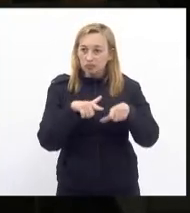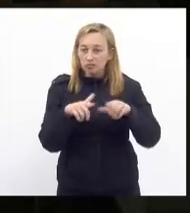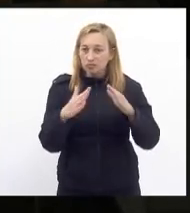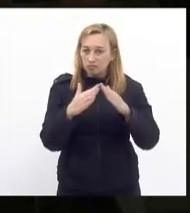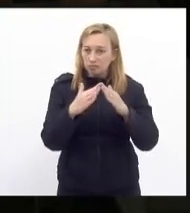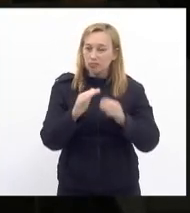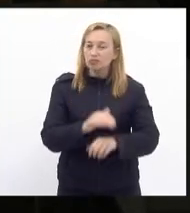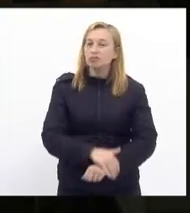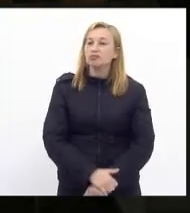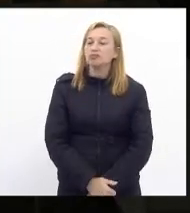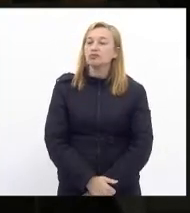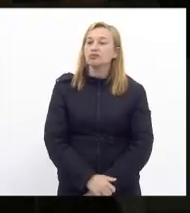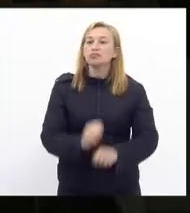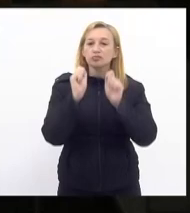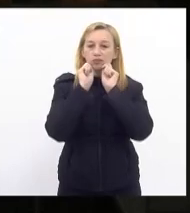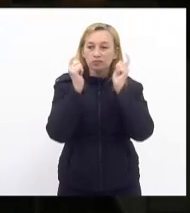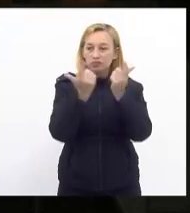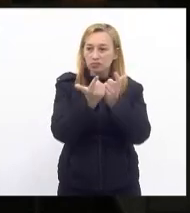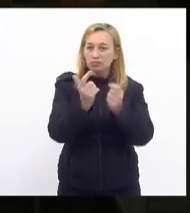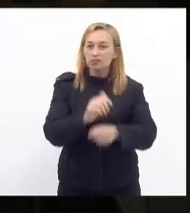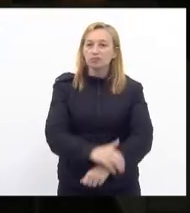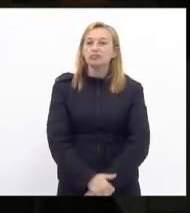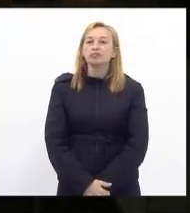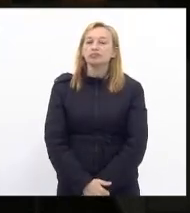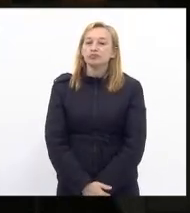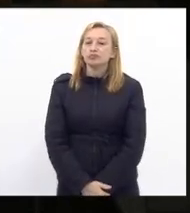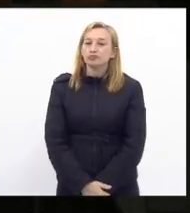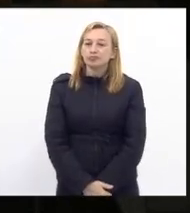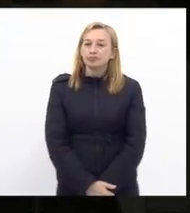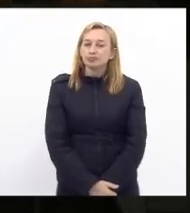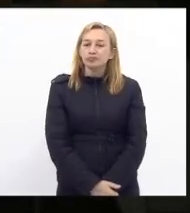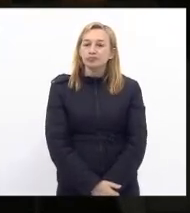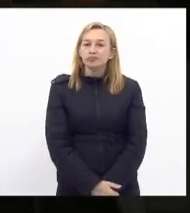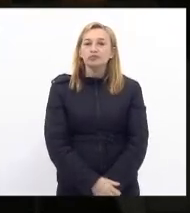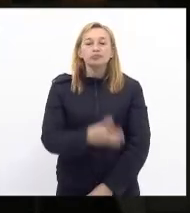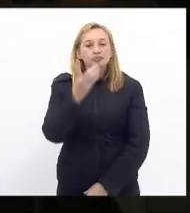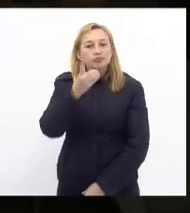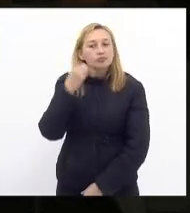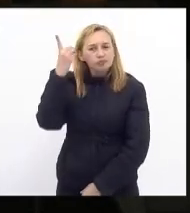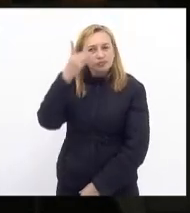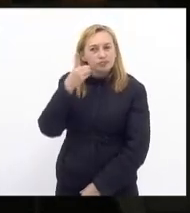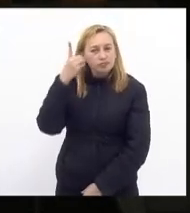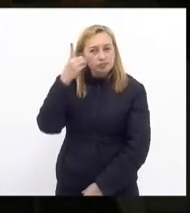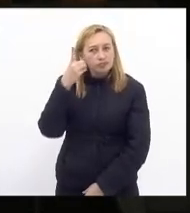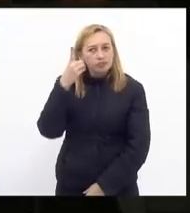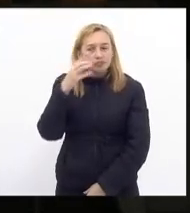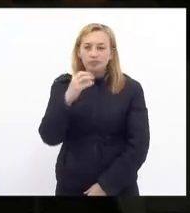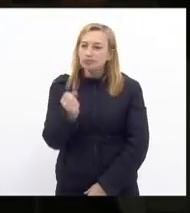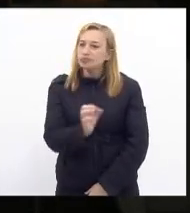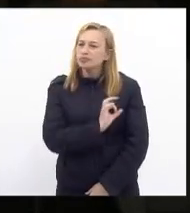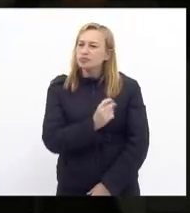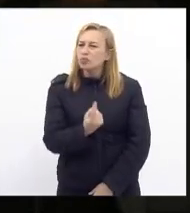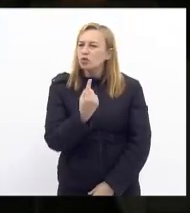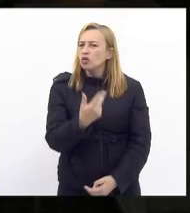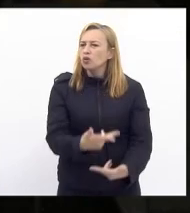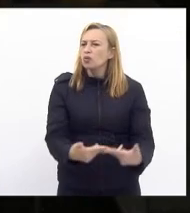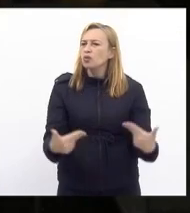trabalhadores da Assembleia Legislativa deputada Marta Rocha uma das coisas que mais